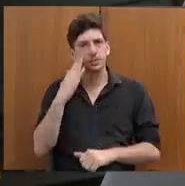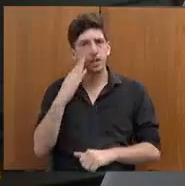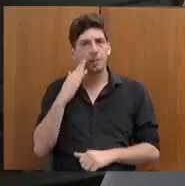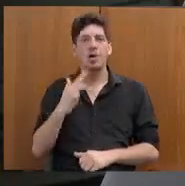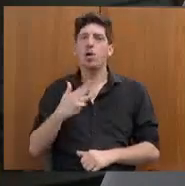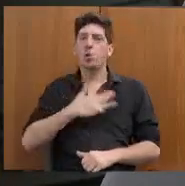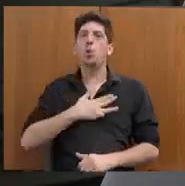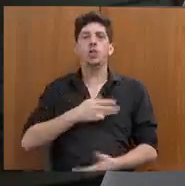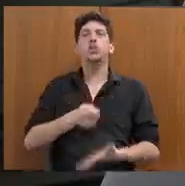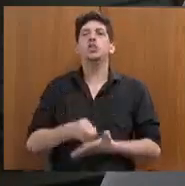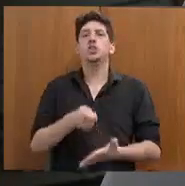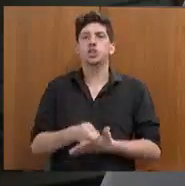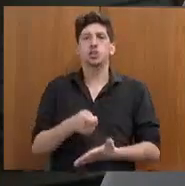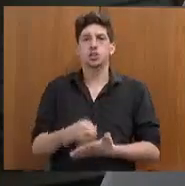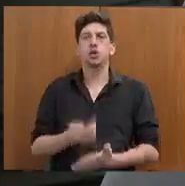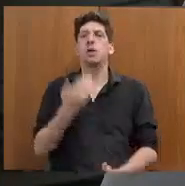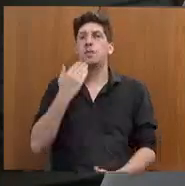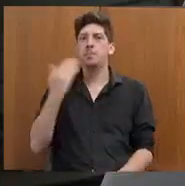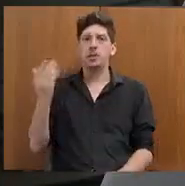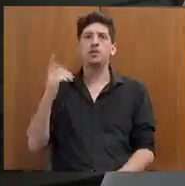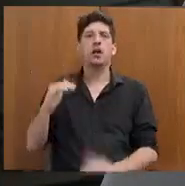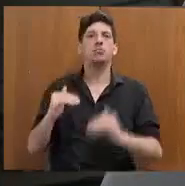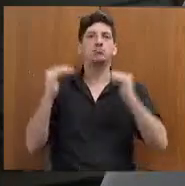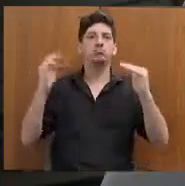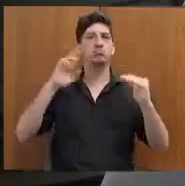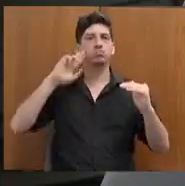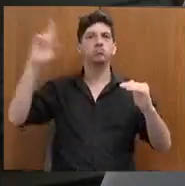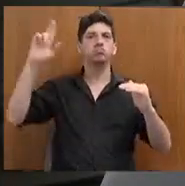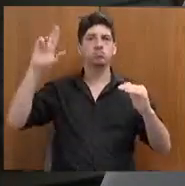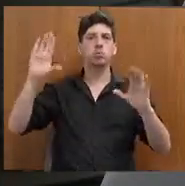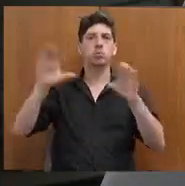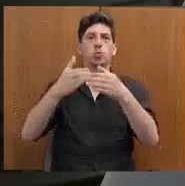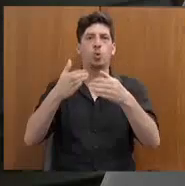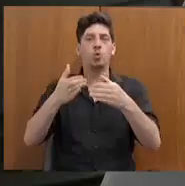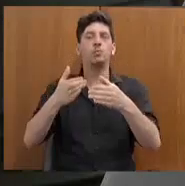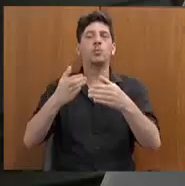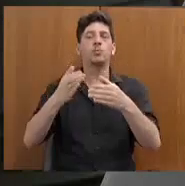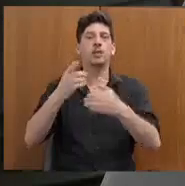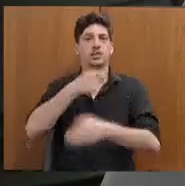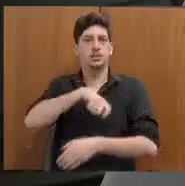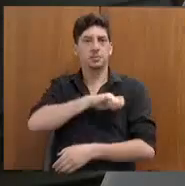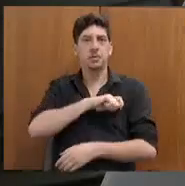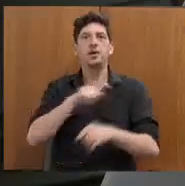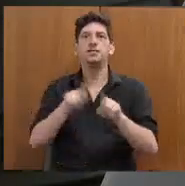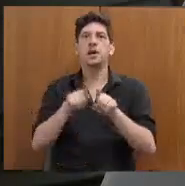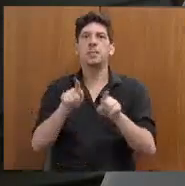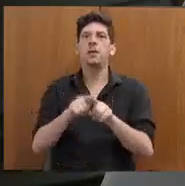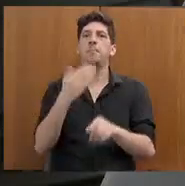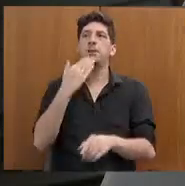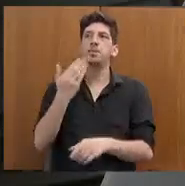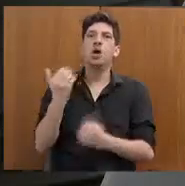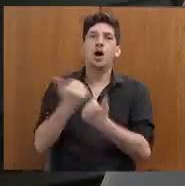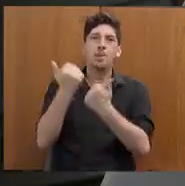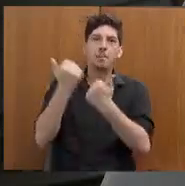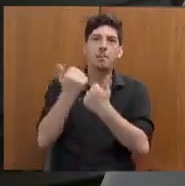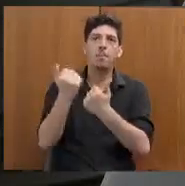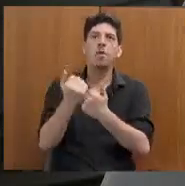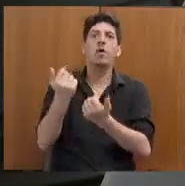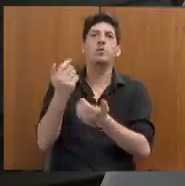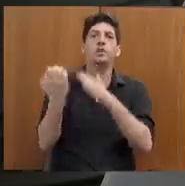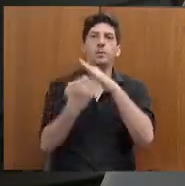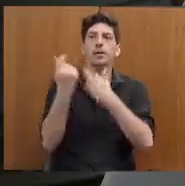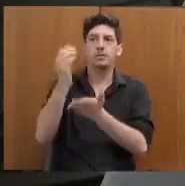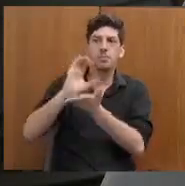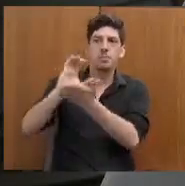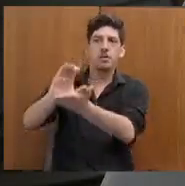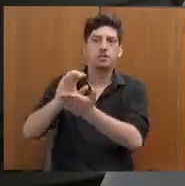acionou autoridades esportivas espanholas, pediu providências de patrocinadores e de governo, Ministério das Relações Exteriores, do